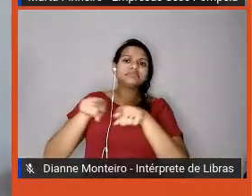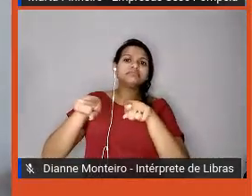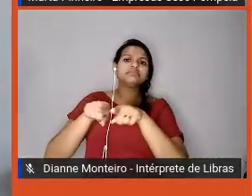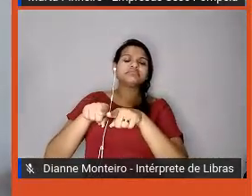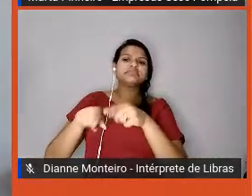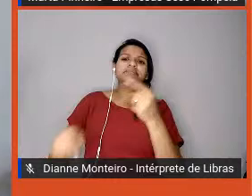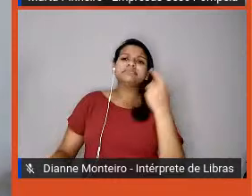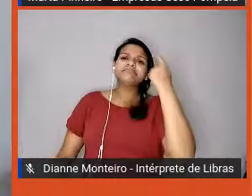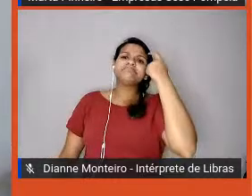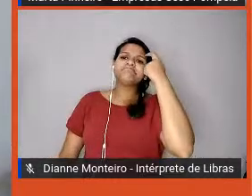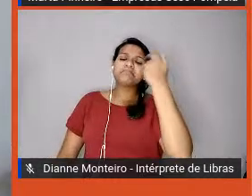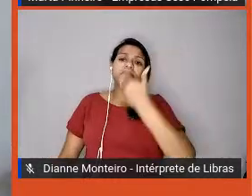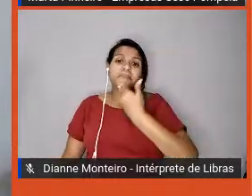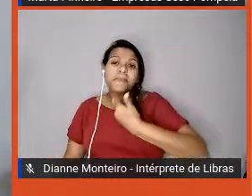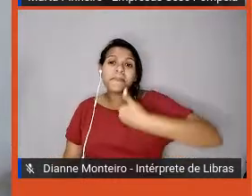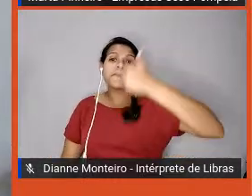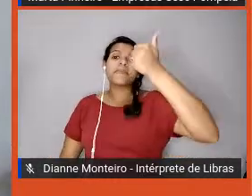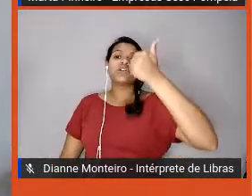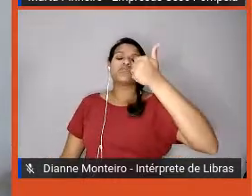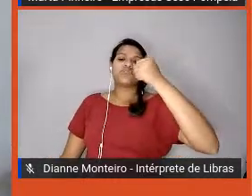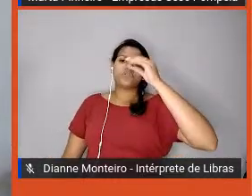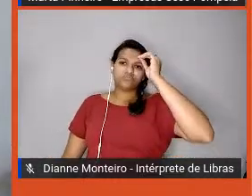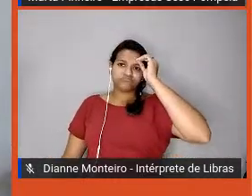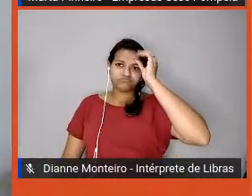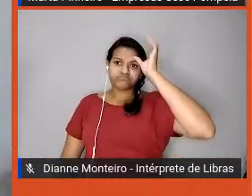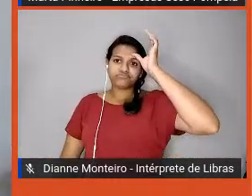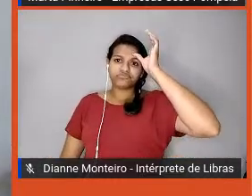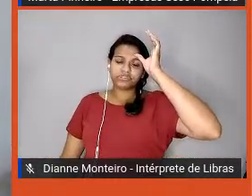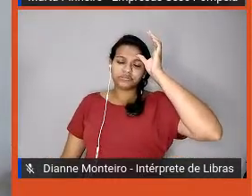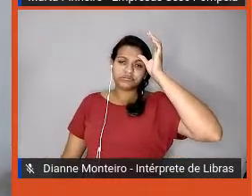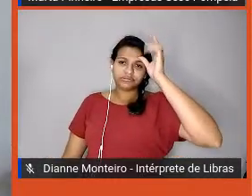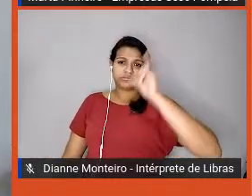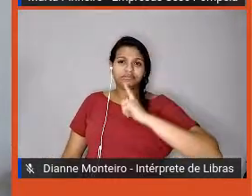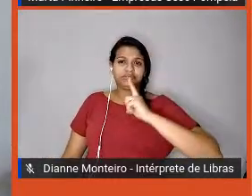possível com esse conhecimento, acolher os funcionários, né,